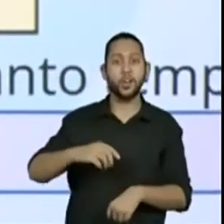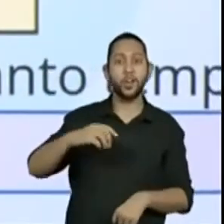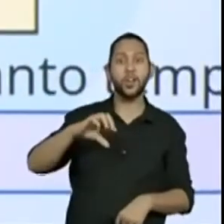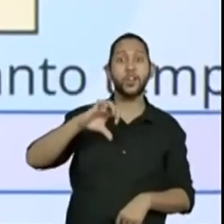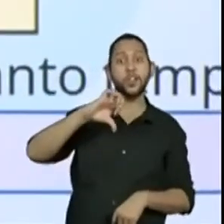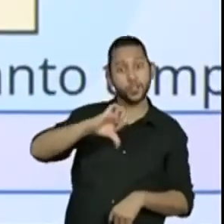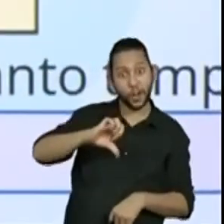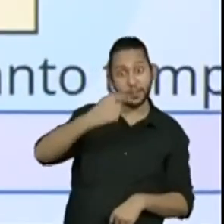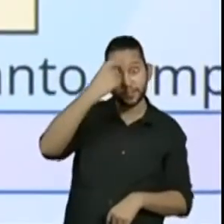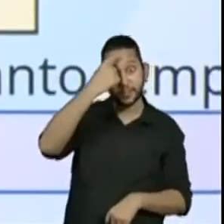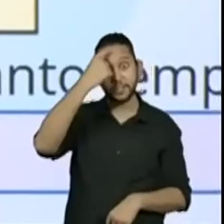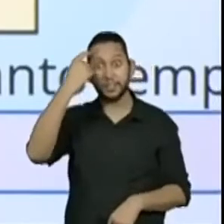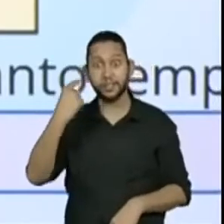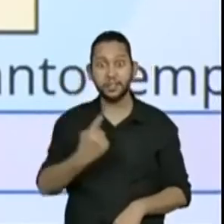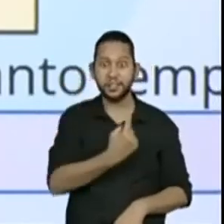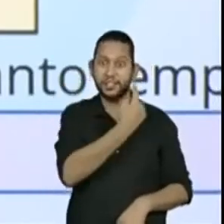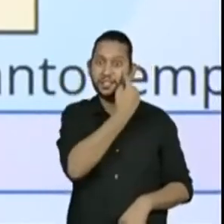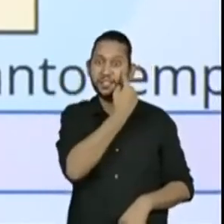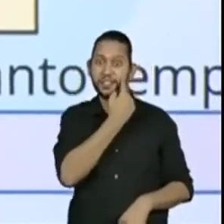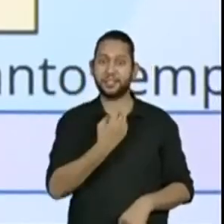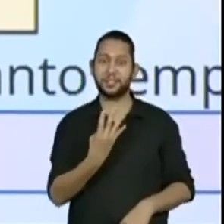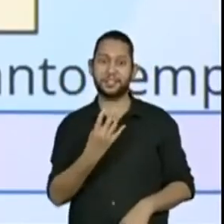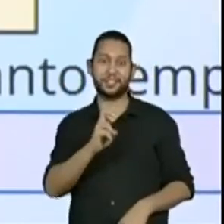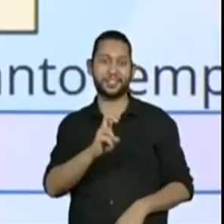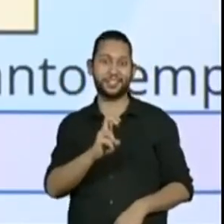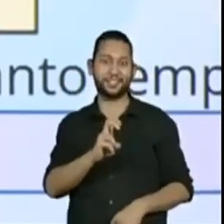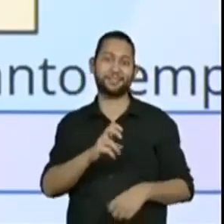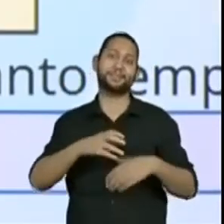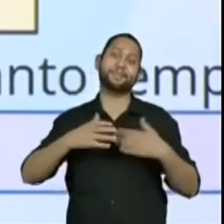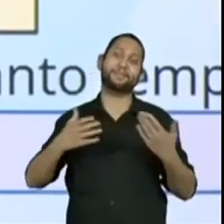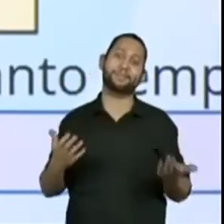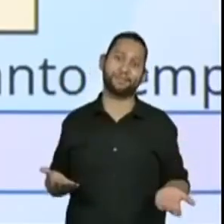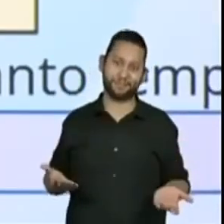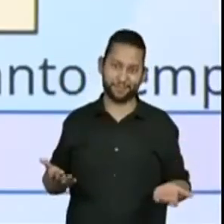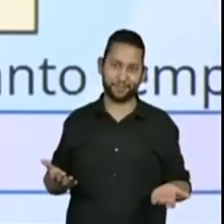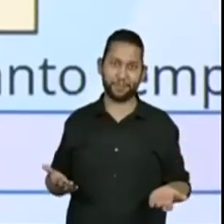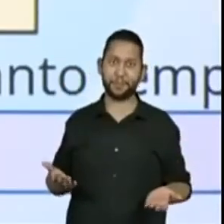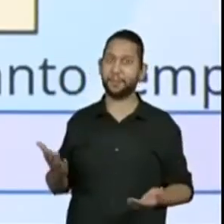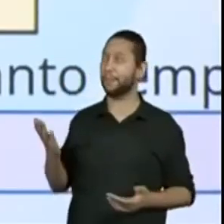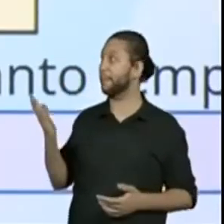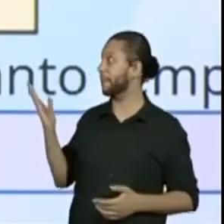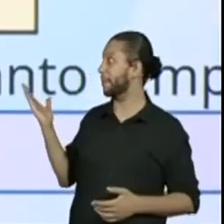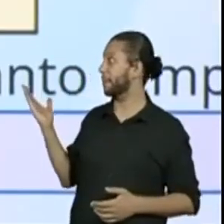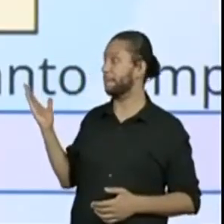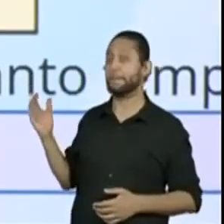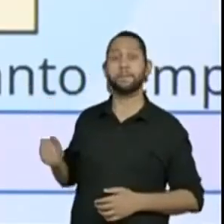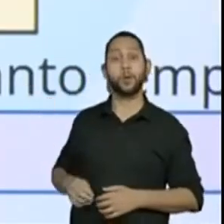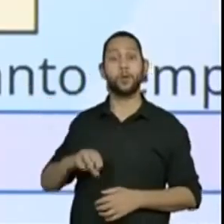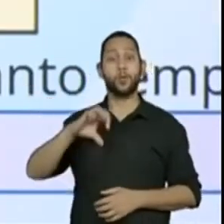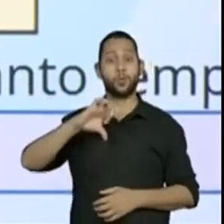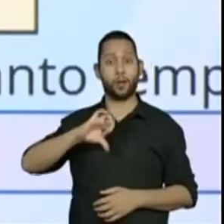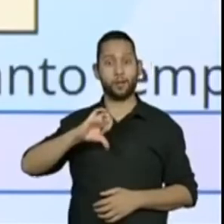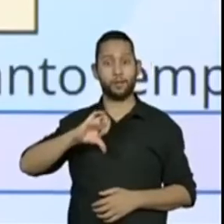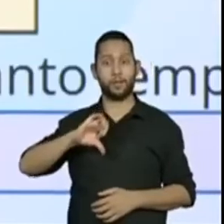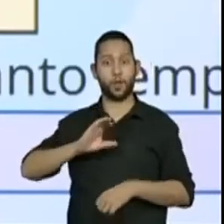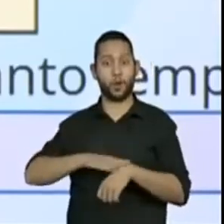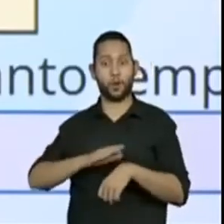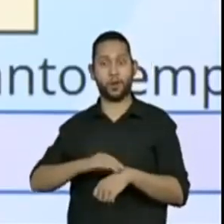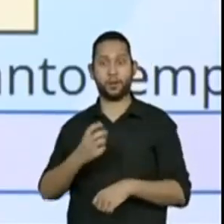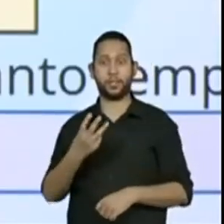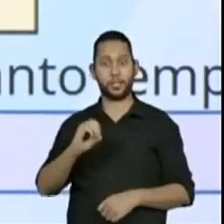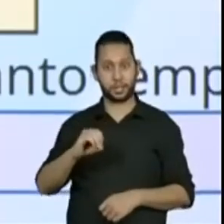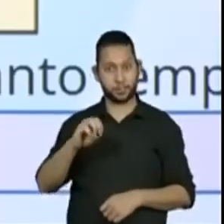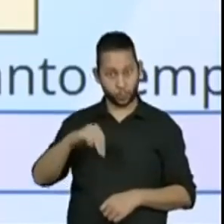me dado foi 9 horas e 30 minutos. Então, 9 horas e 30 minutos mais 15